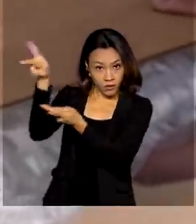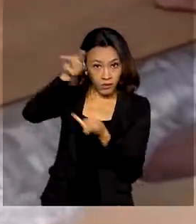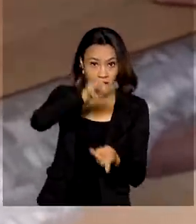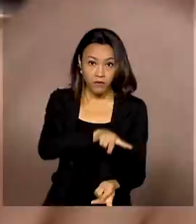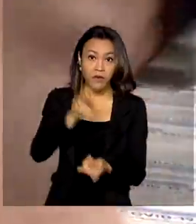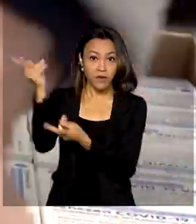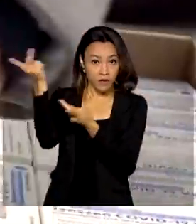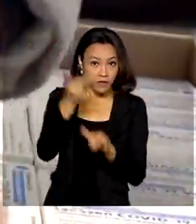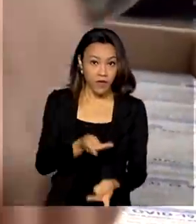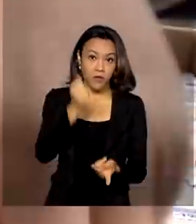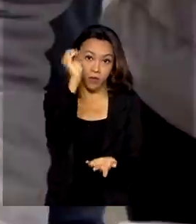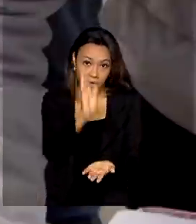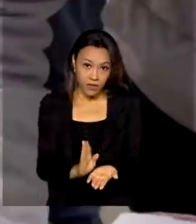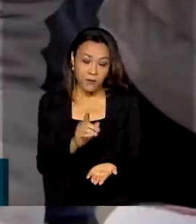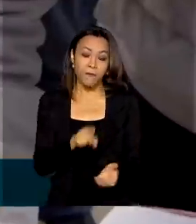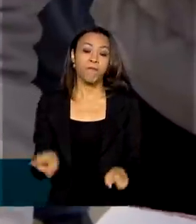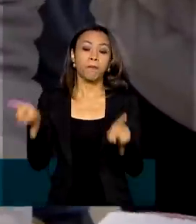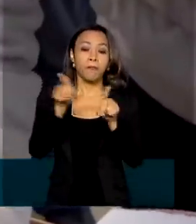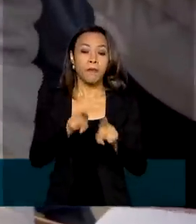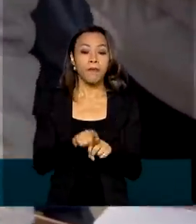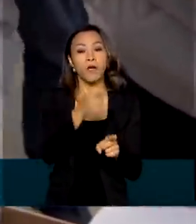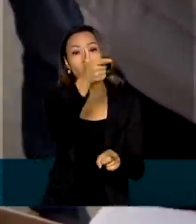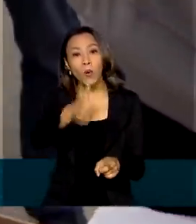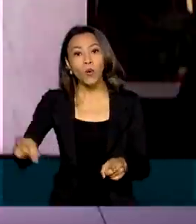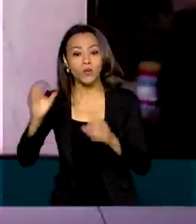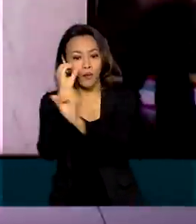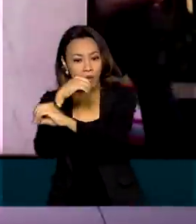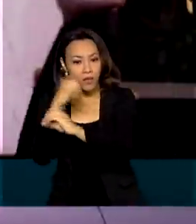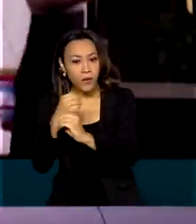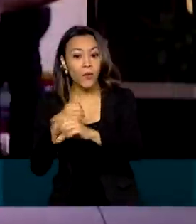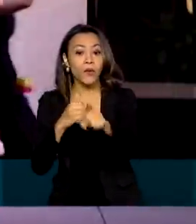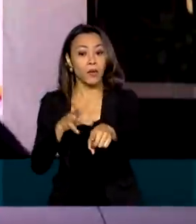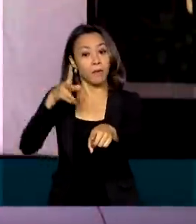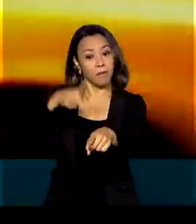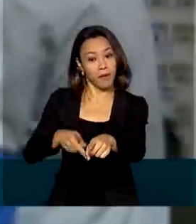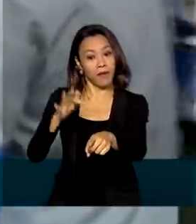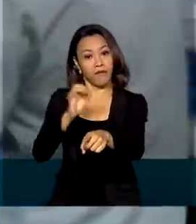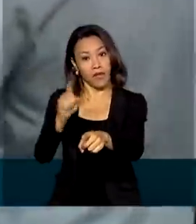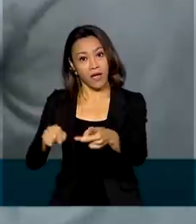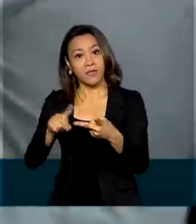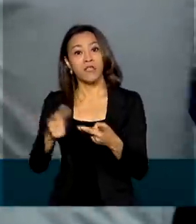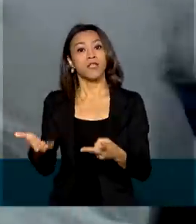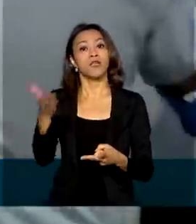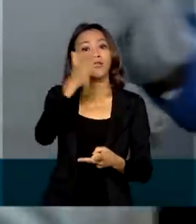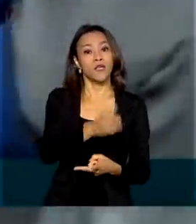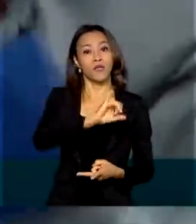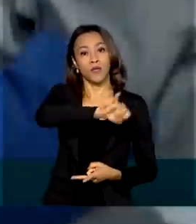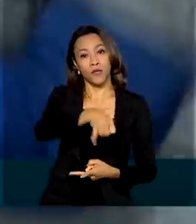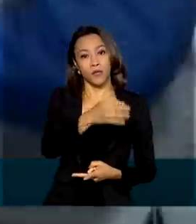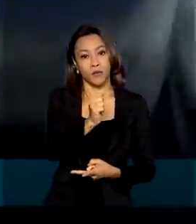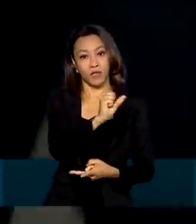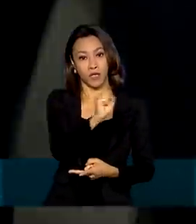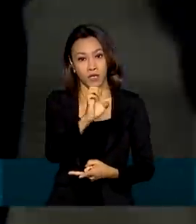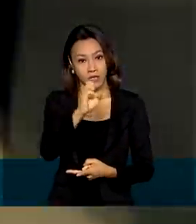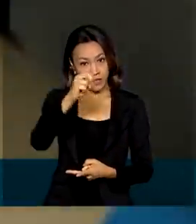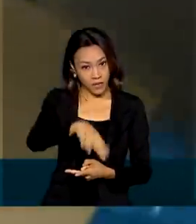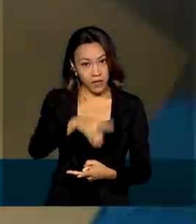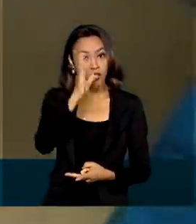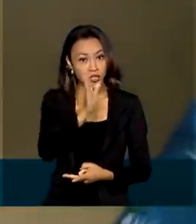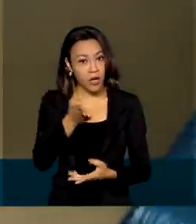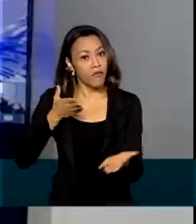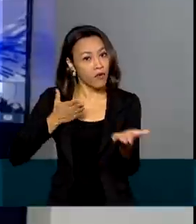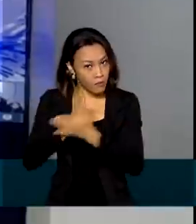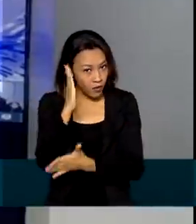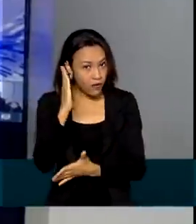Ministério decidiu comprar ainda vacinas do laboratório Janssen e da americana Pfizer, que já teve o registro definitivo aprovado pela